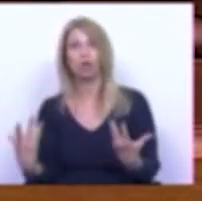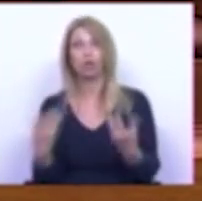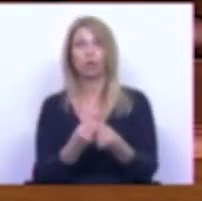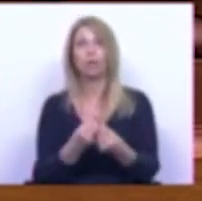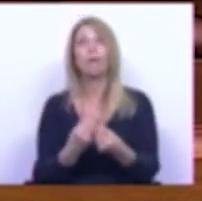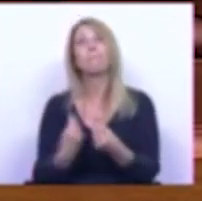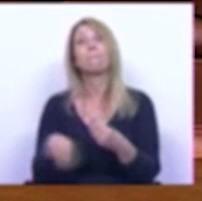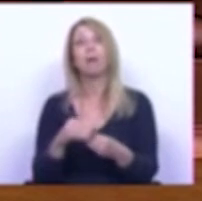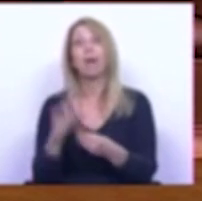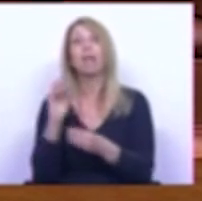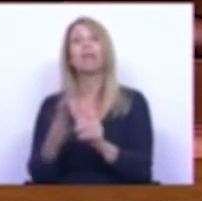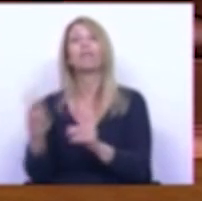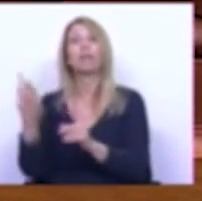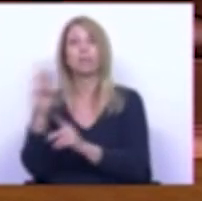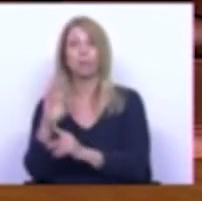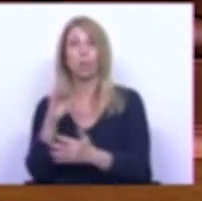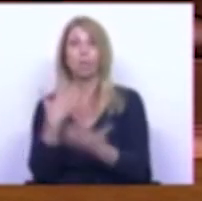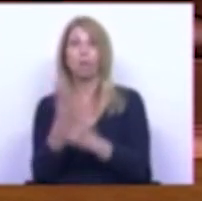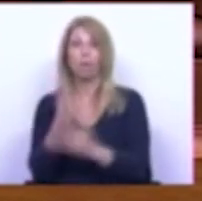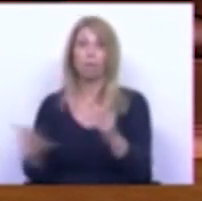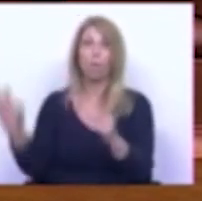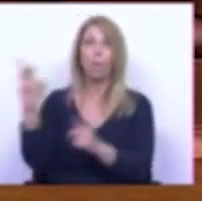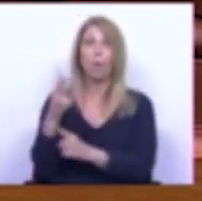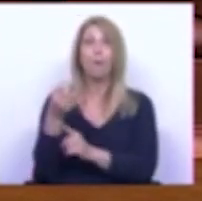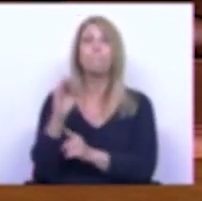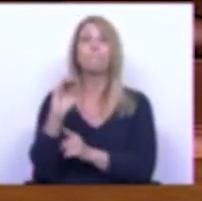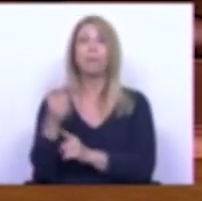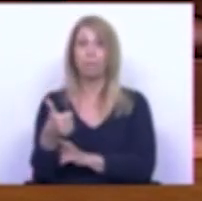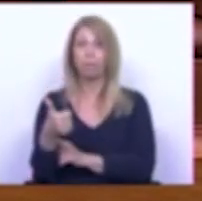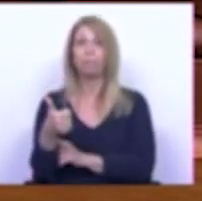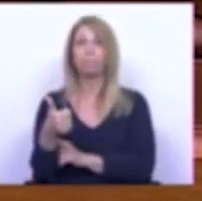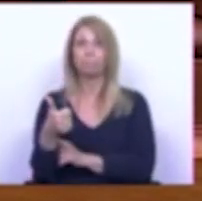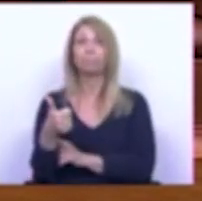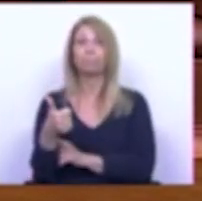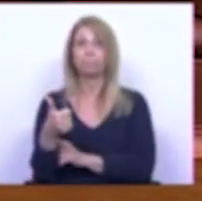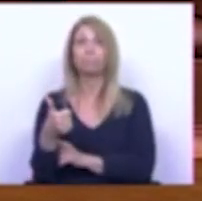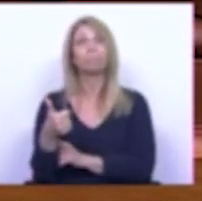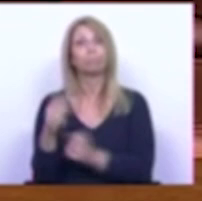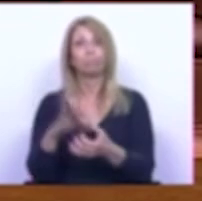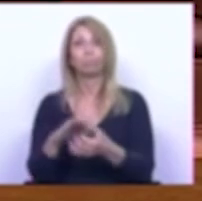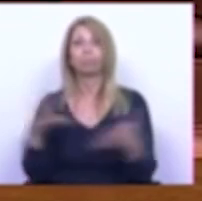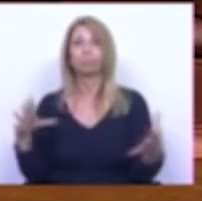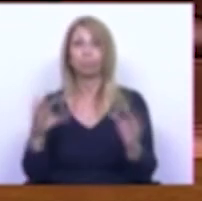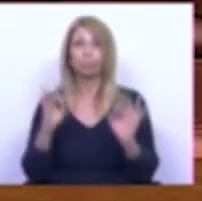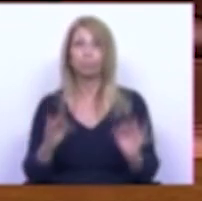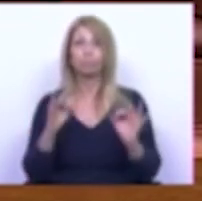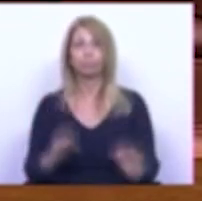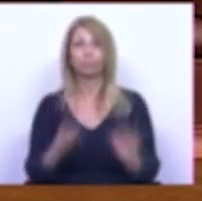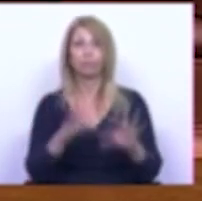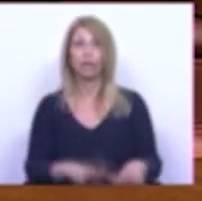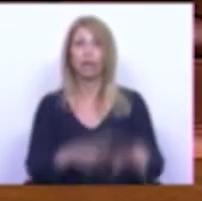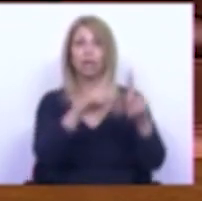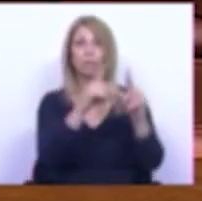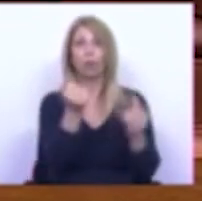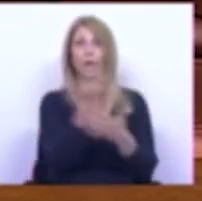inflação que ao provocar uma subida nominal do PIB o que não corresponde a um efetivo crescimento económico dessa